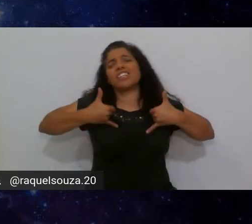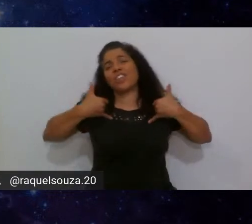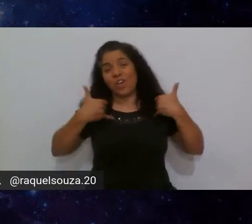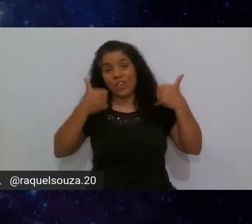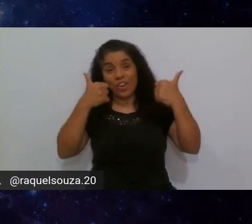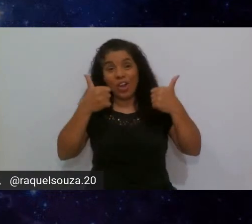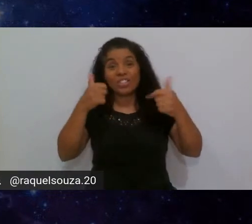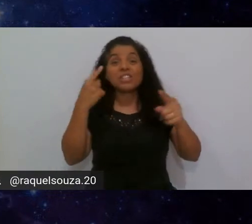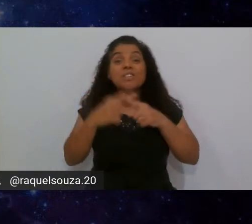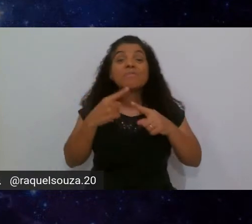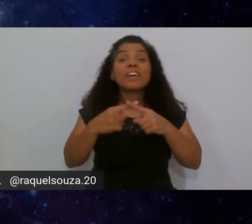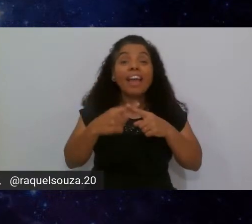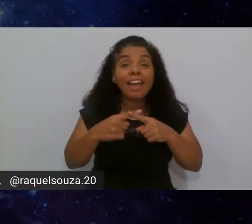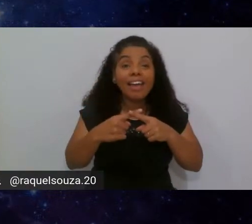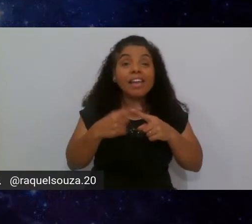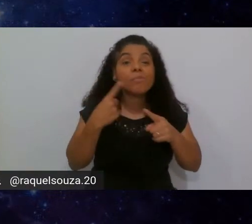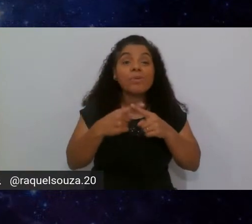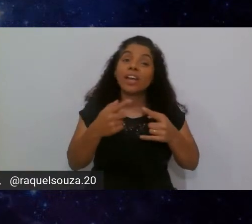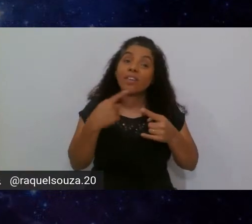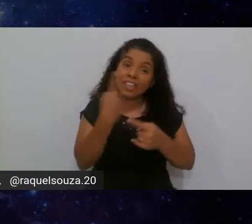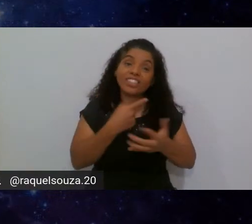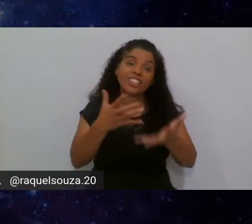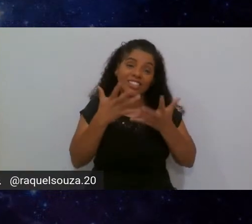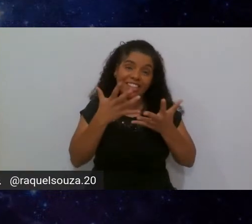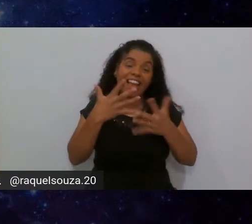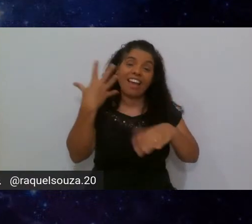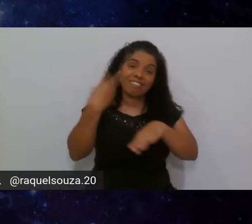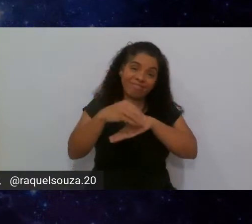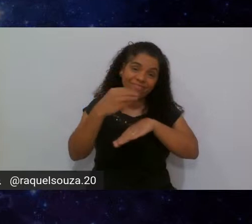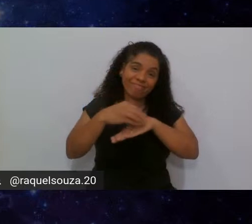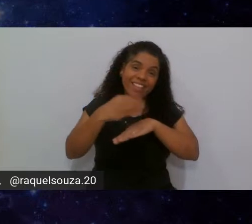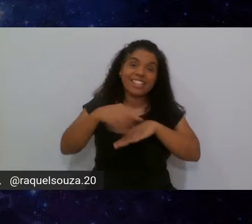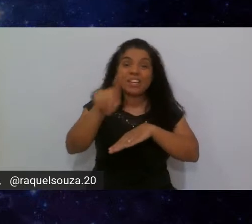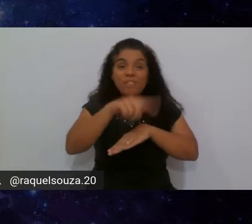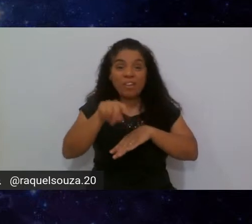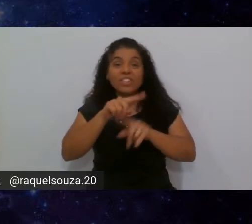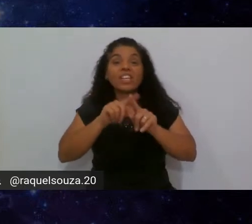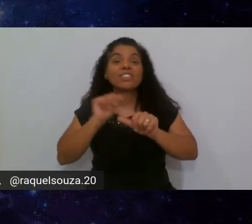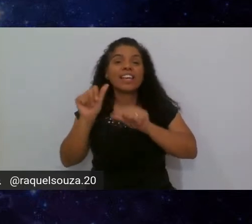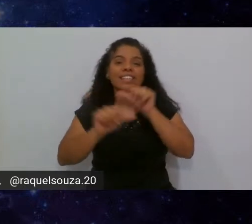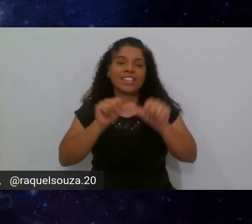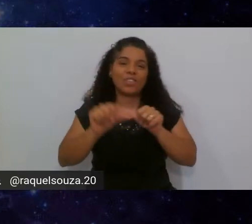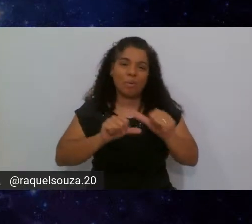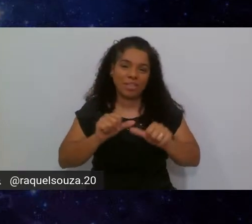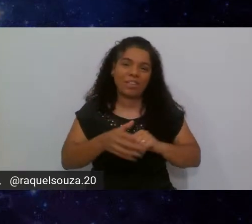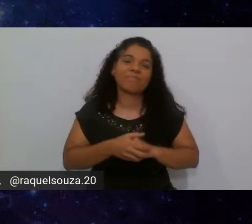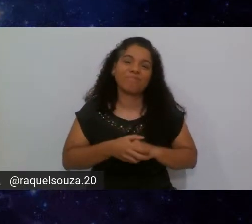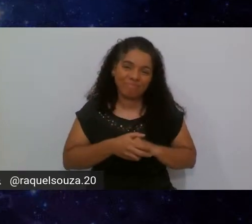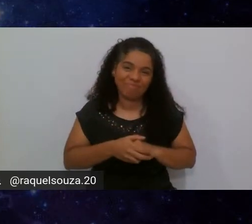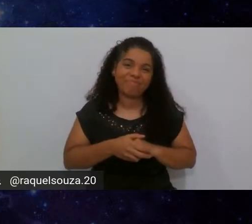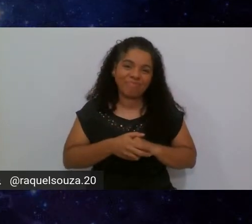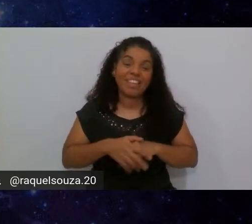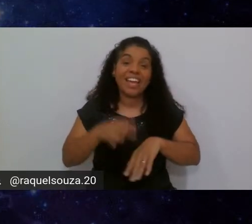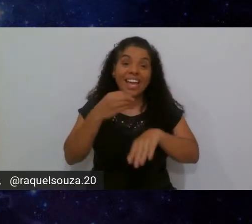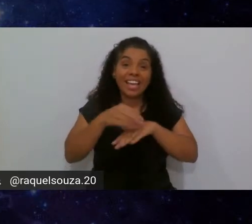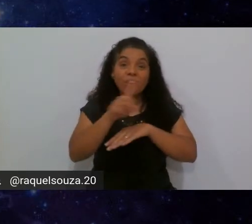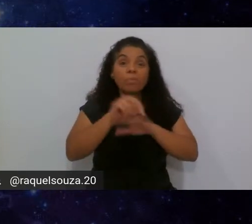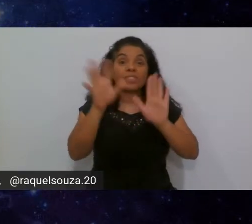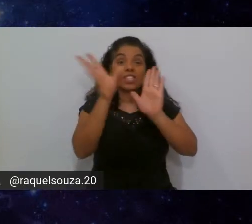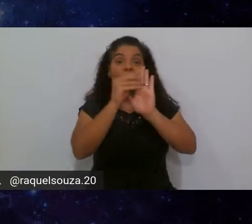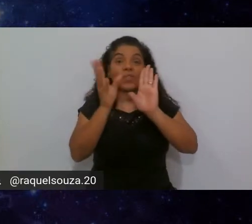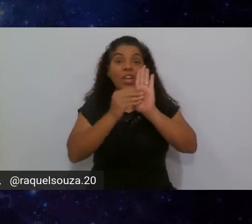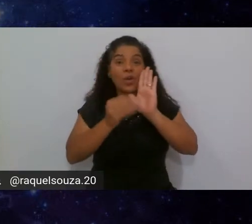por quê? porque o que a gente quer é trazer para vocês transformação é levar para vocês o conteúdo